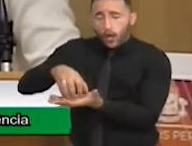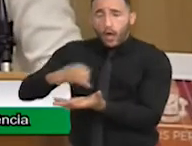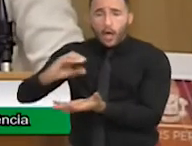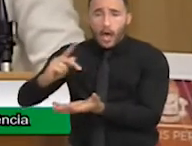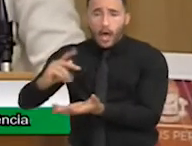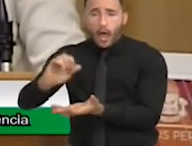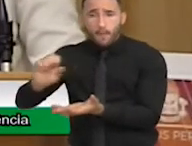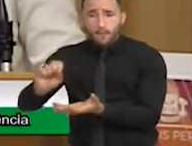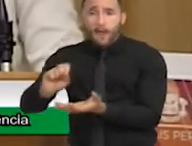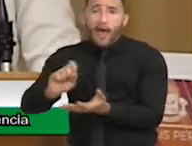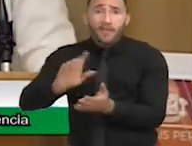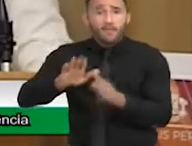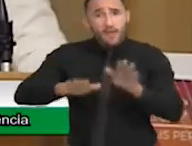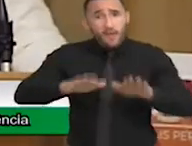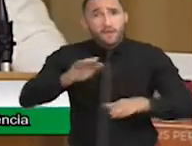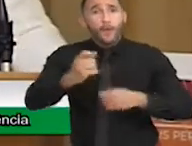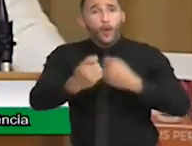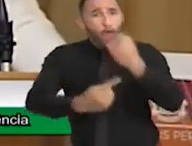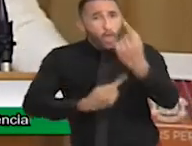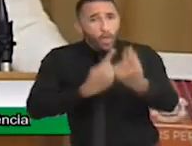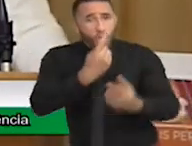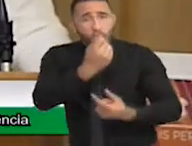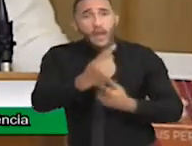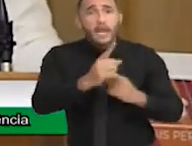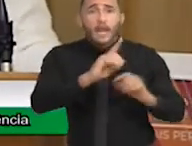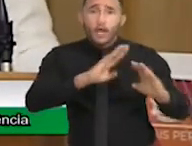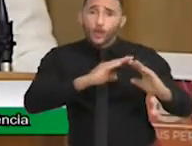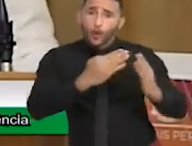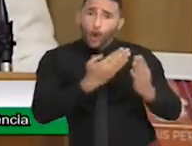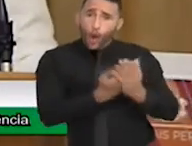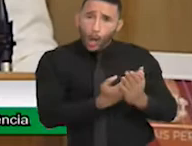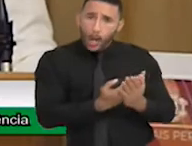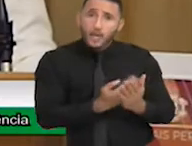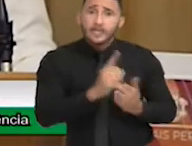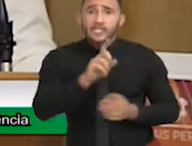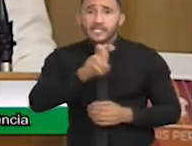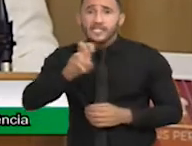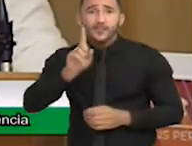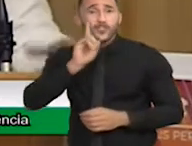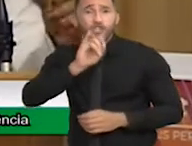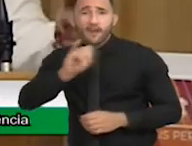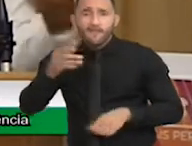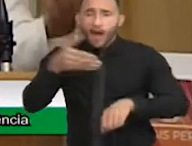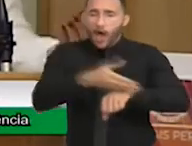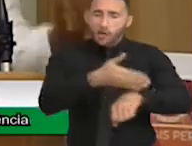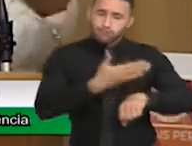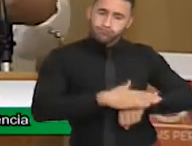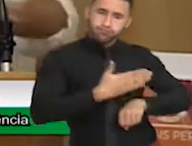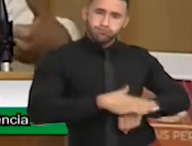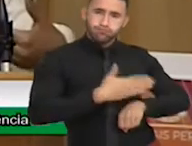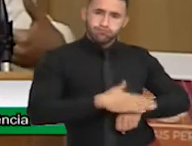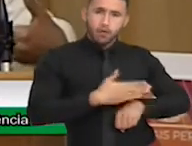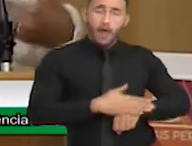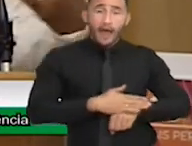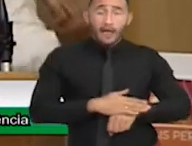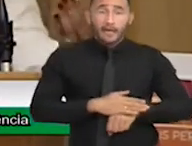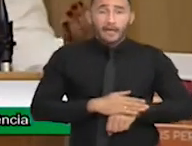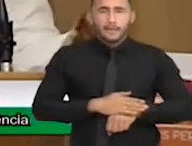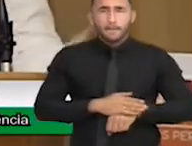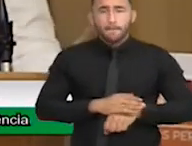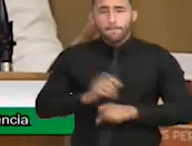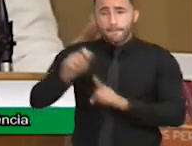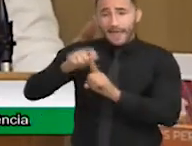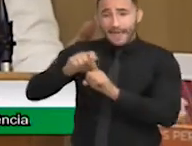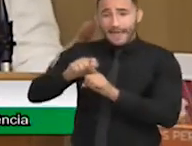encontros quinzenais com os professores do A.E. Cada 15 dias nós fazemos reuniões. Desde abril até hoje, nós já